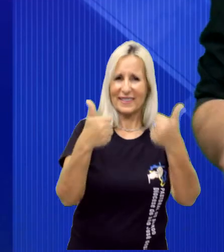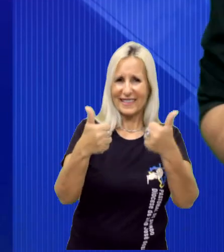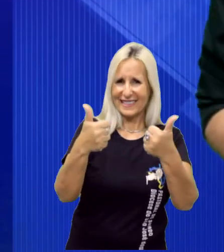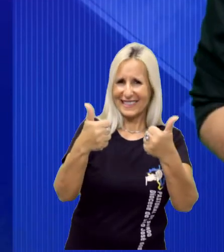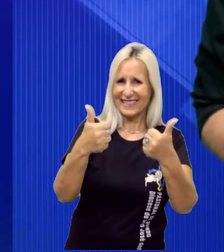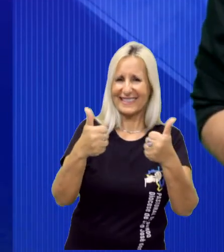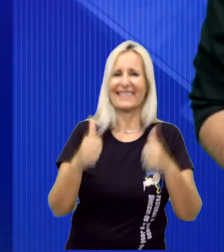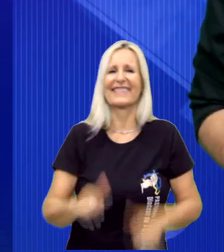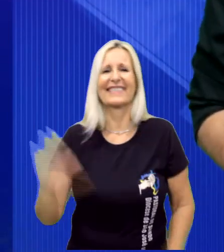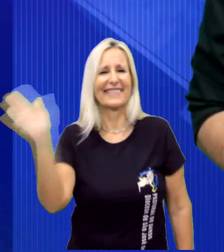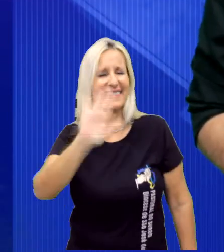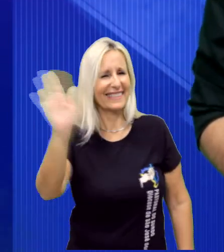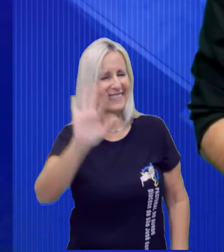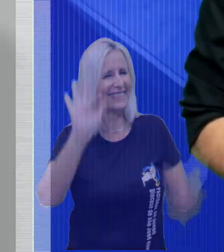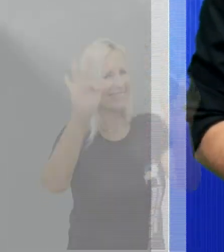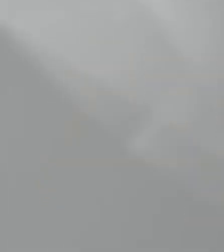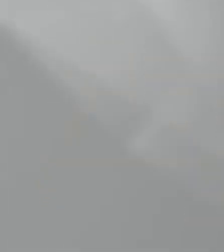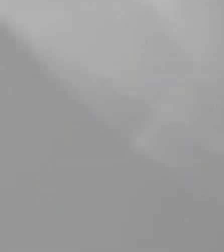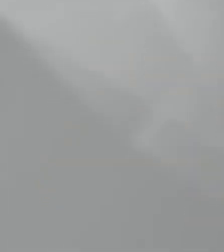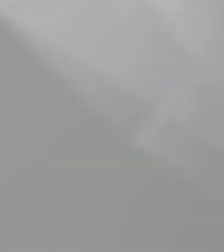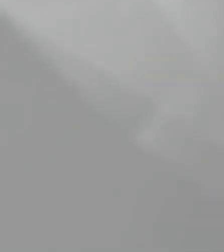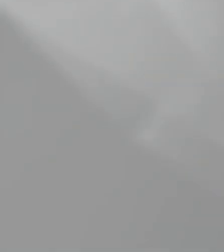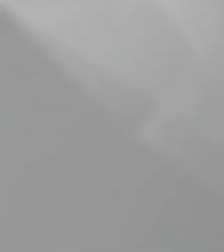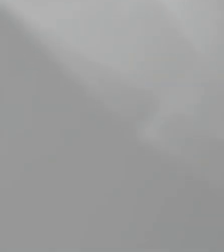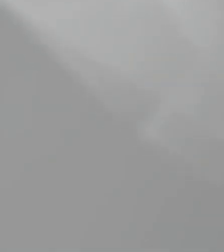pelo aplicativo da Diocese. Um bom final de semana. Tchau!